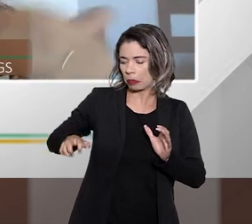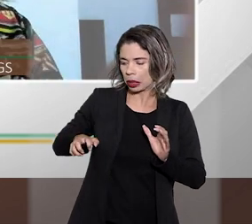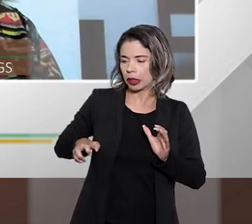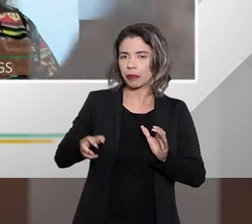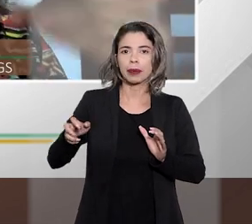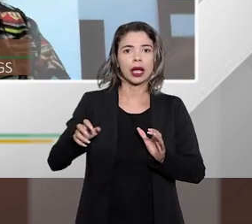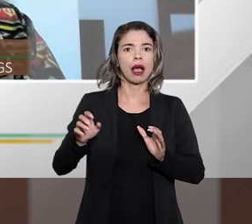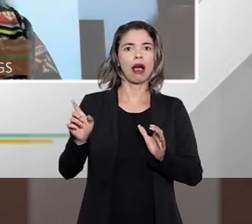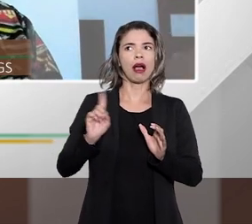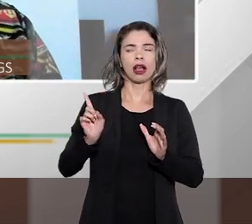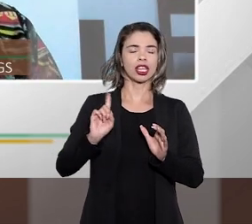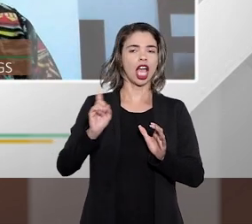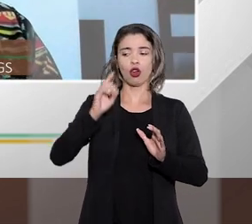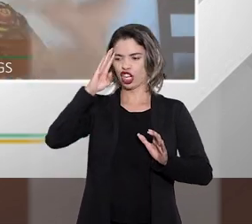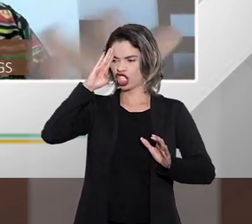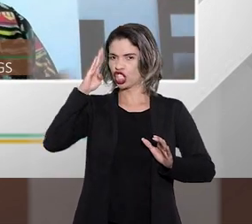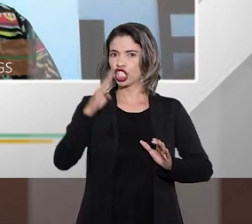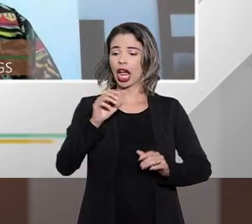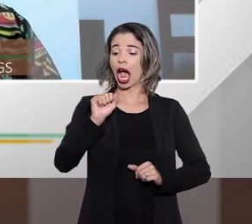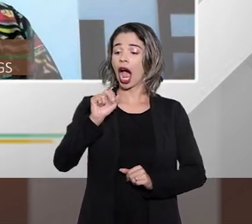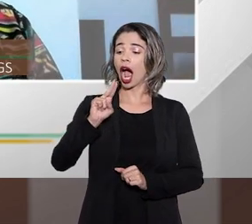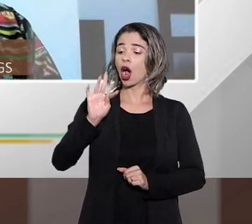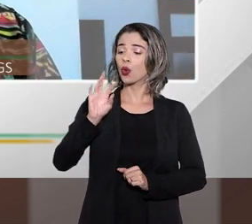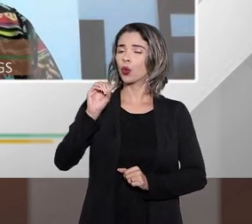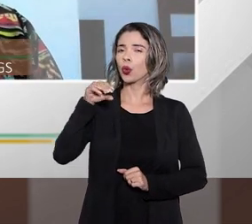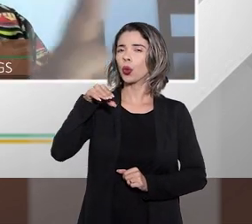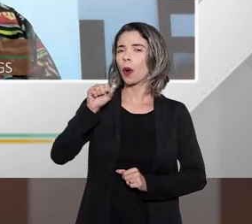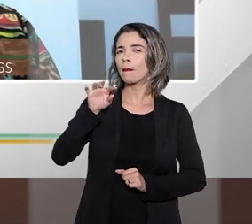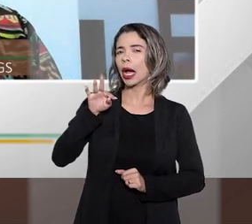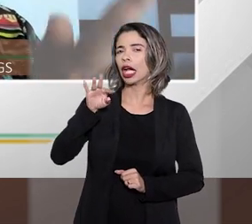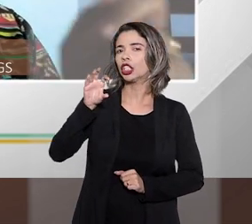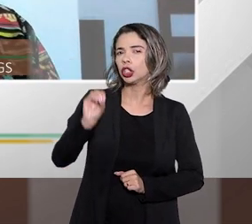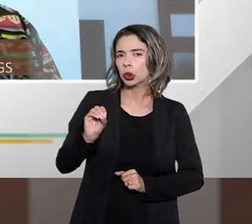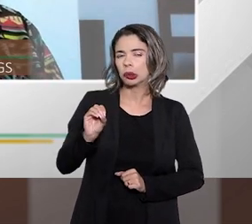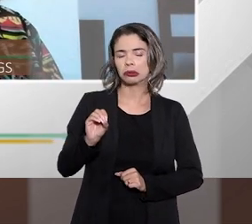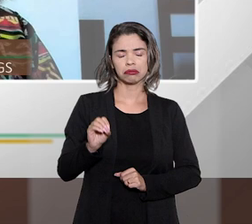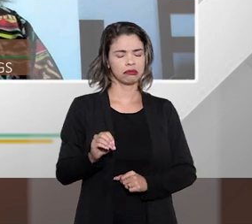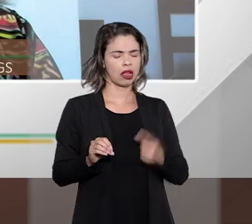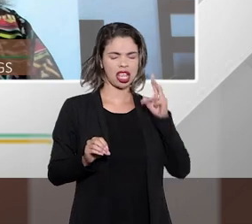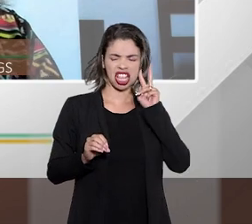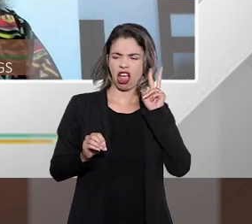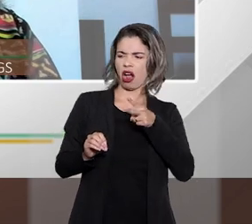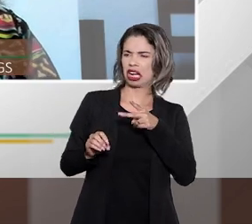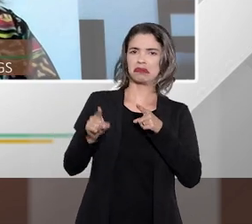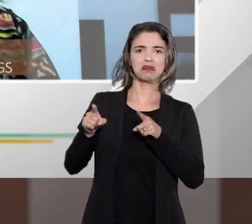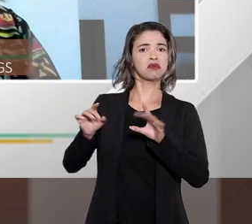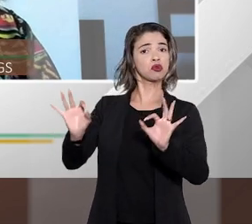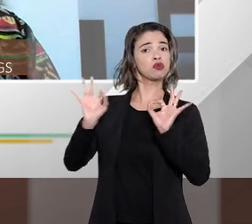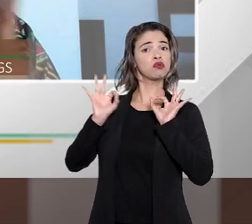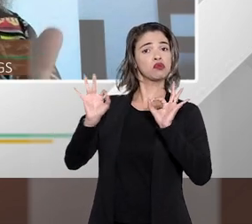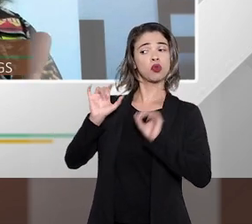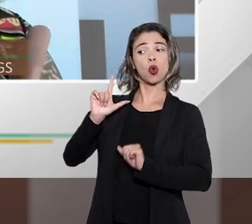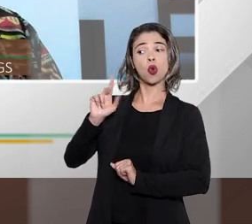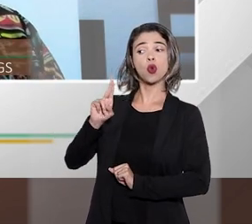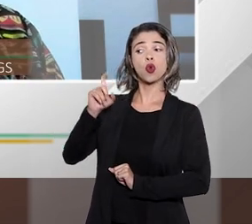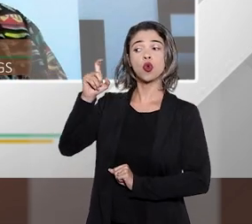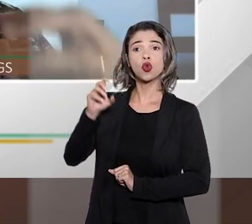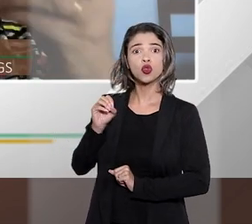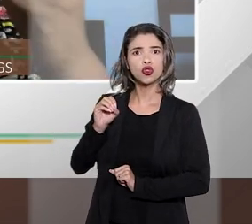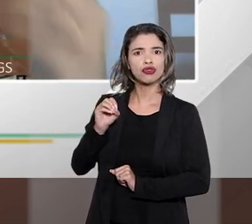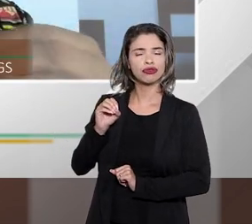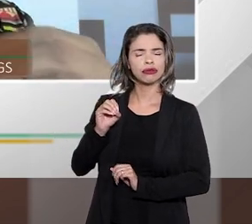luxo? Luxo talvez, Alto valor, então. Mas veja que para aquele, para a pessoa deficiente, não é.